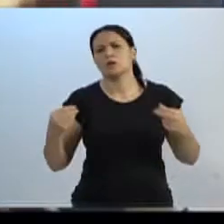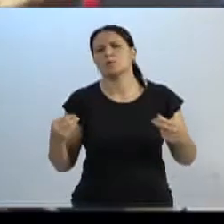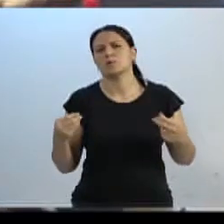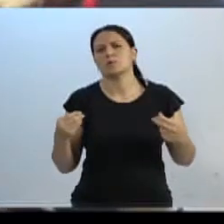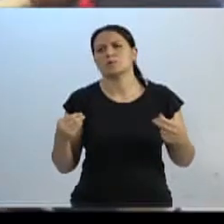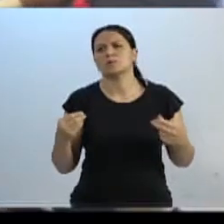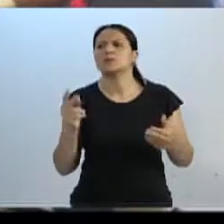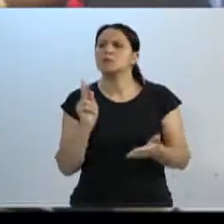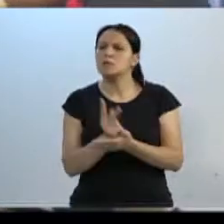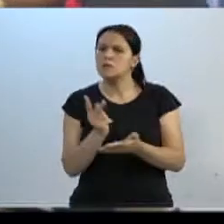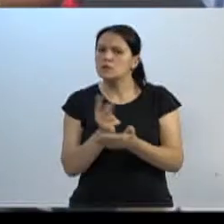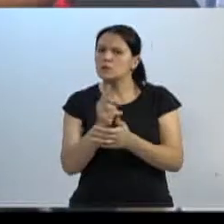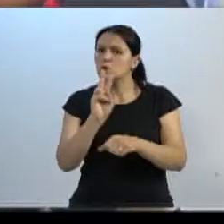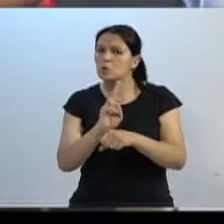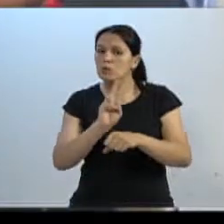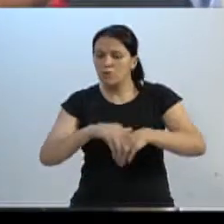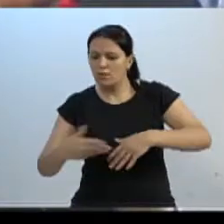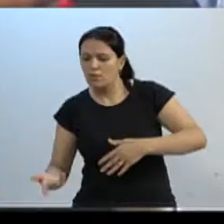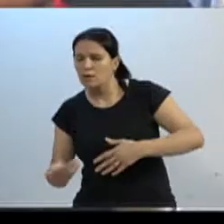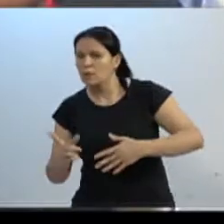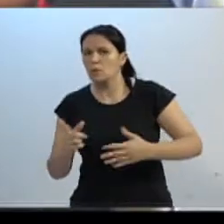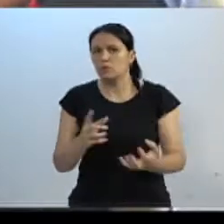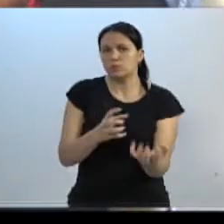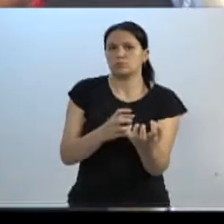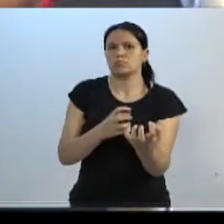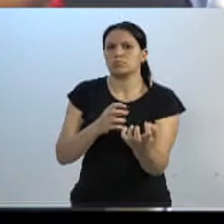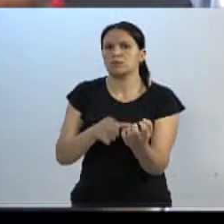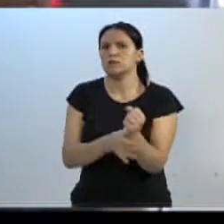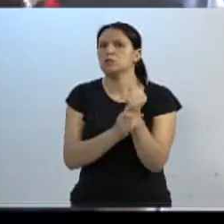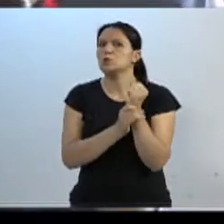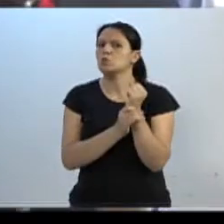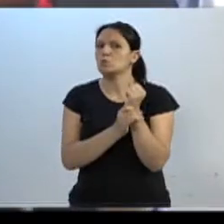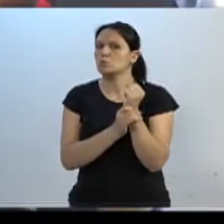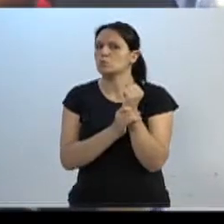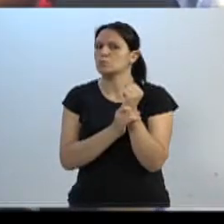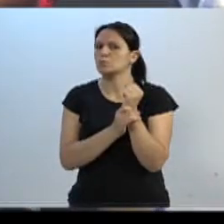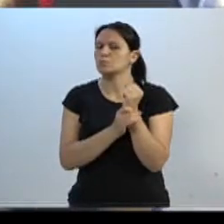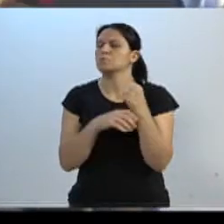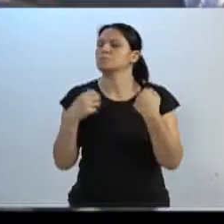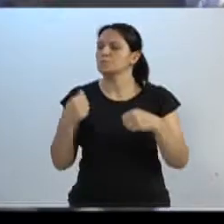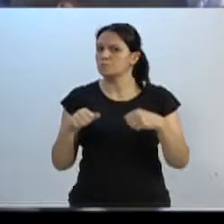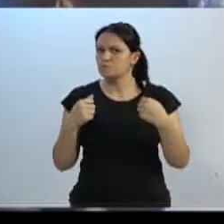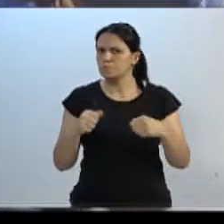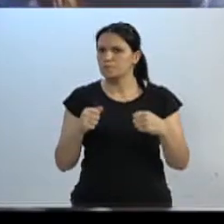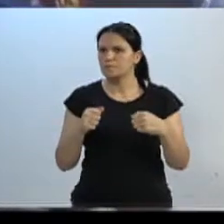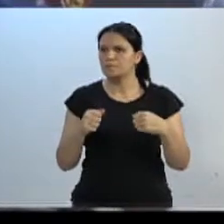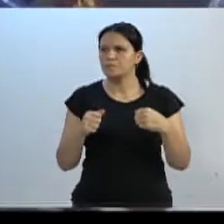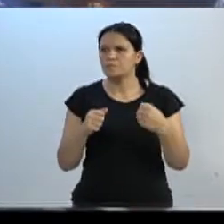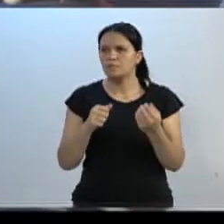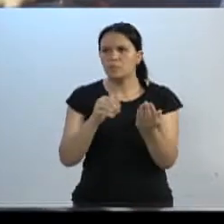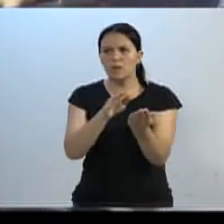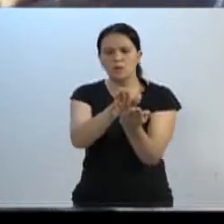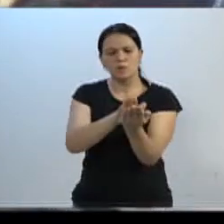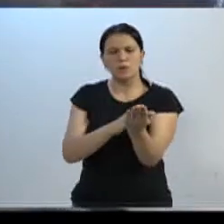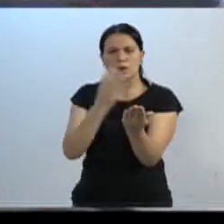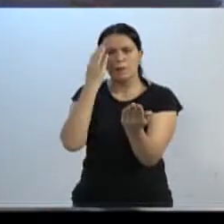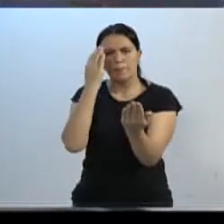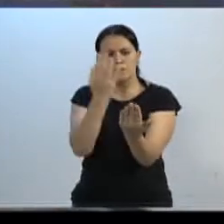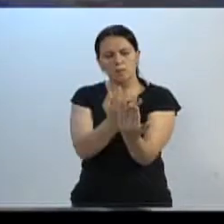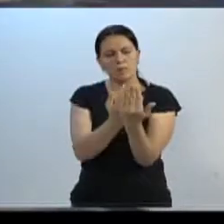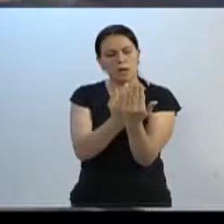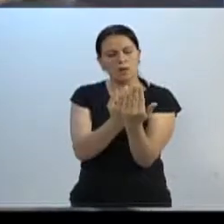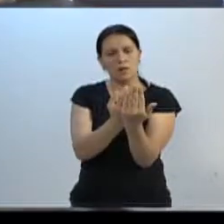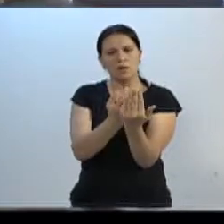sempre cuidando para ele não cair aqui no seu colo. Então, segure ele deitado nessa posição sobre a tua